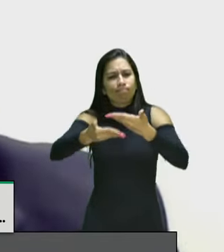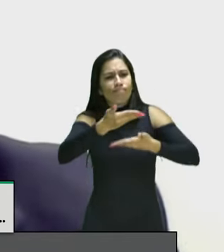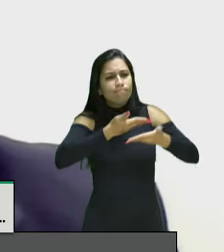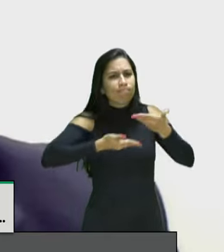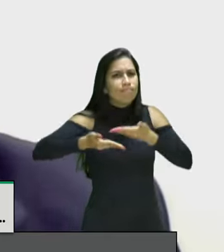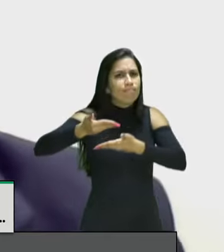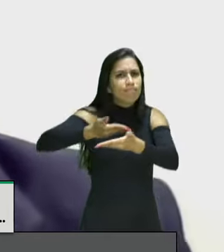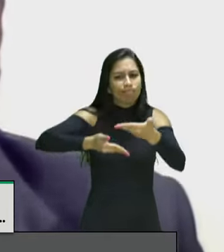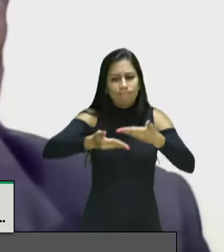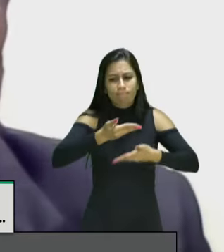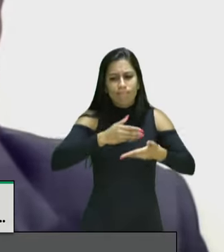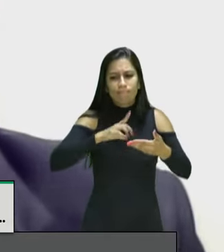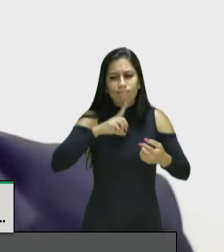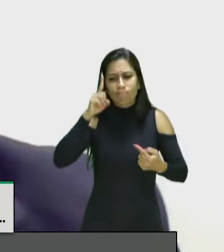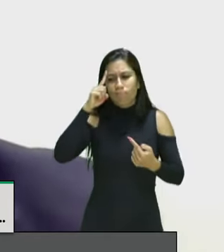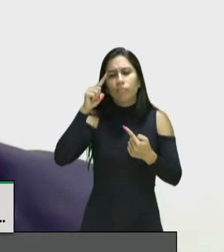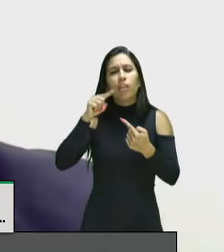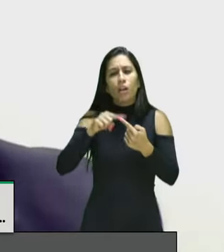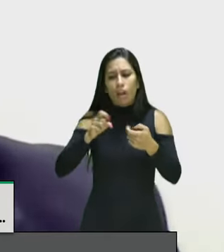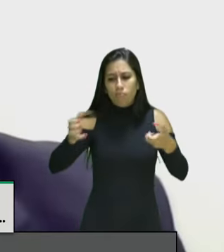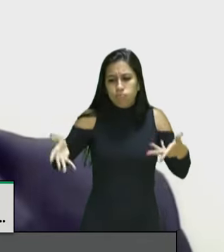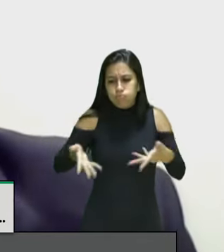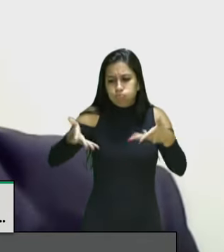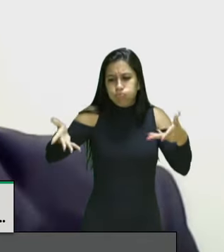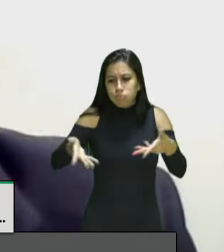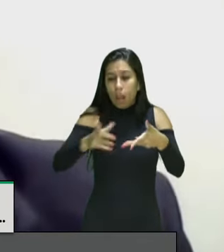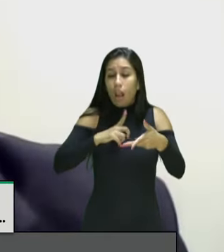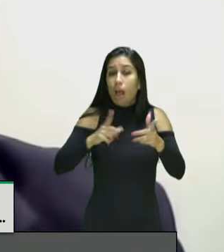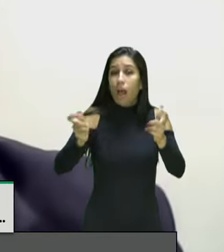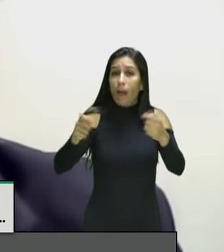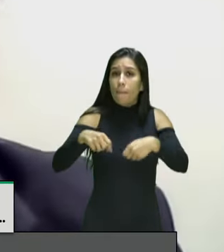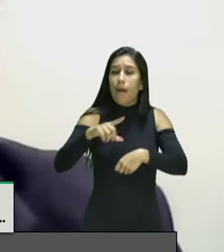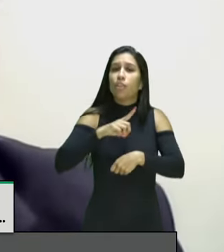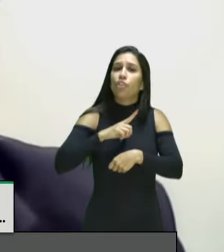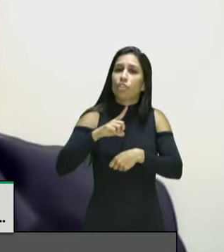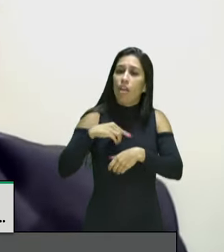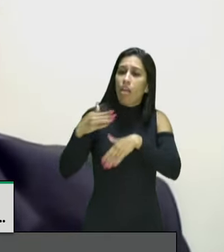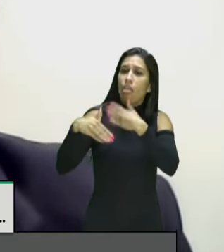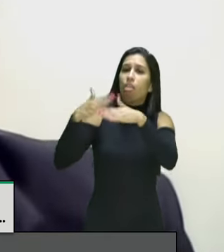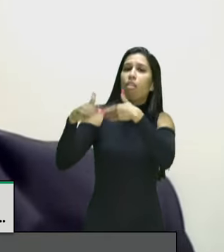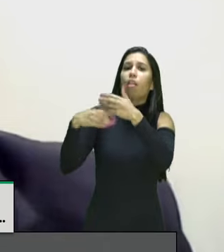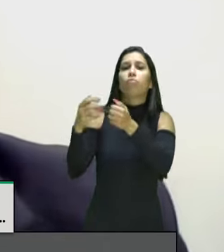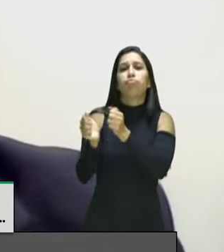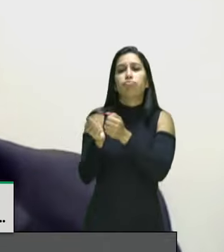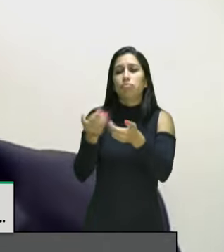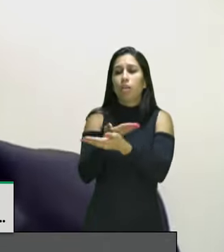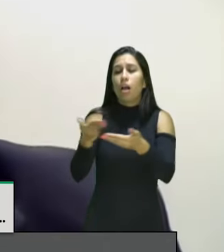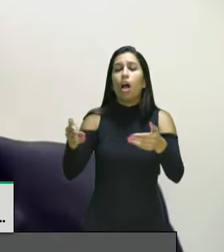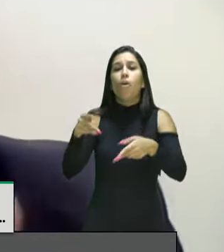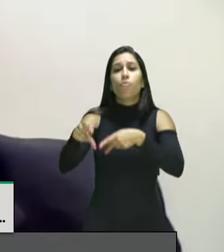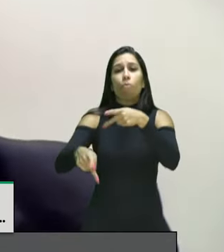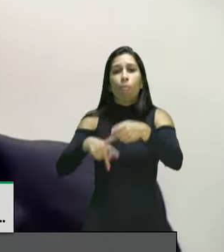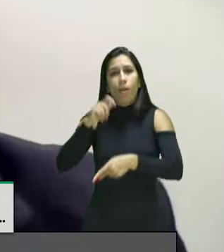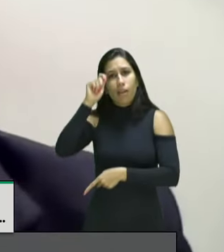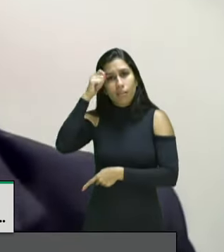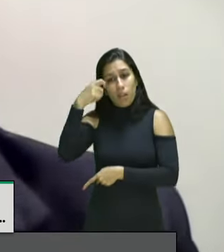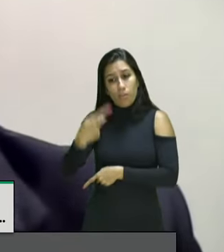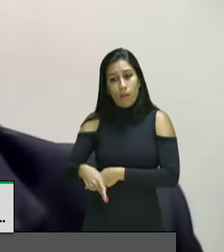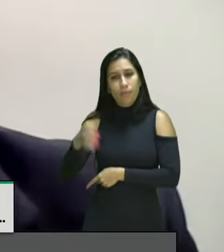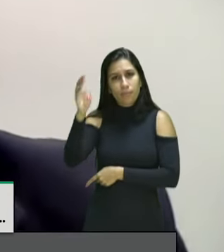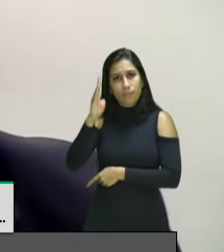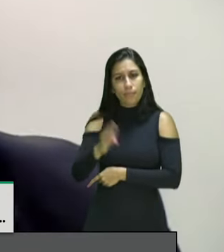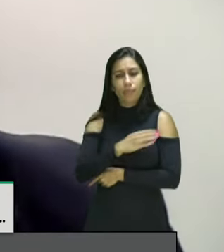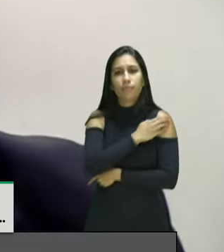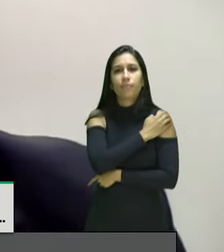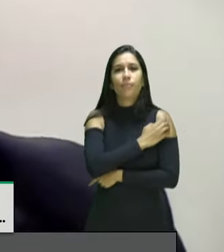para aprimoramento, para que possamos desenvolver ações e benefícios da população negra brasileira, como estar disposto